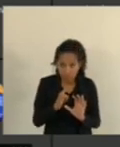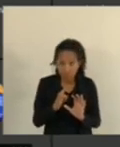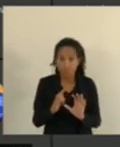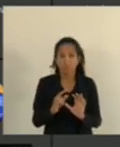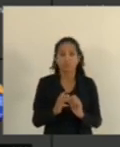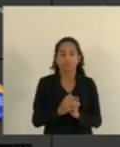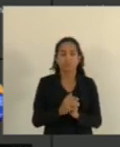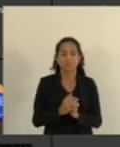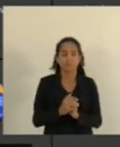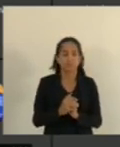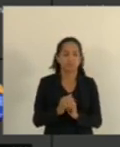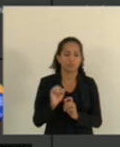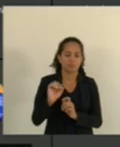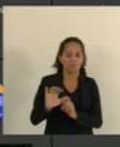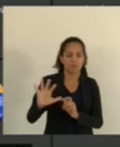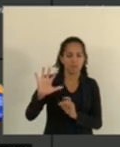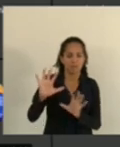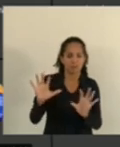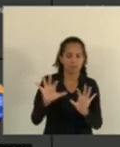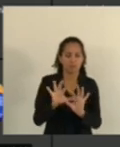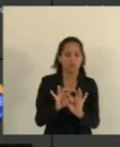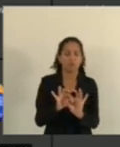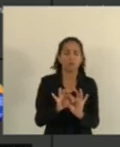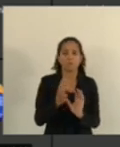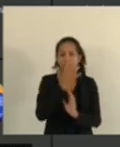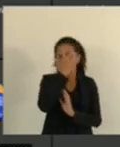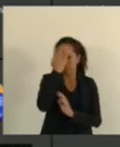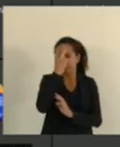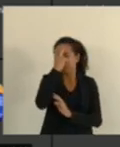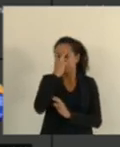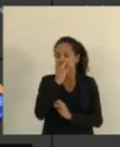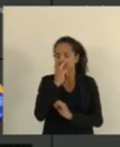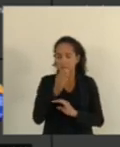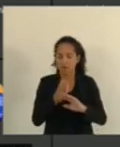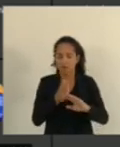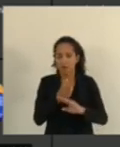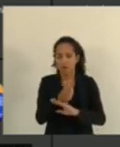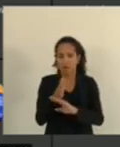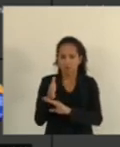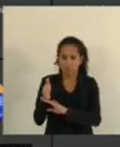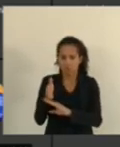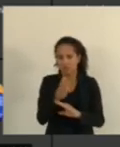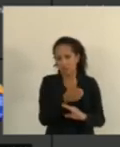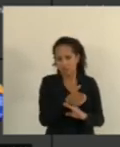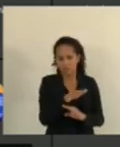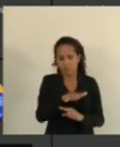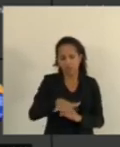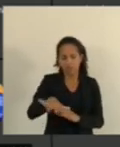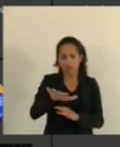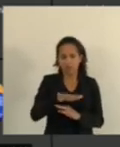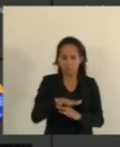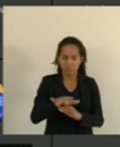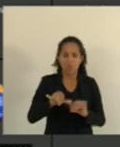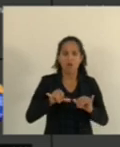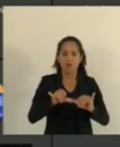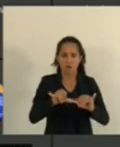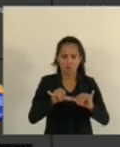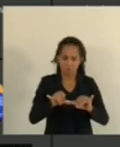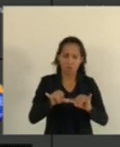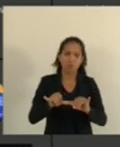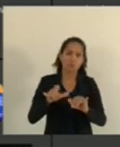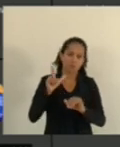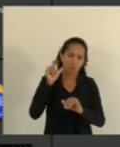As figuras O deficiente visual deverá ter acesso Sem restrições ao estabelecimento comercial Mesmo sem